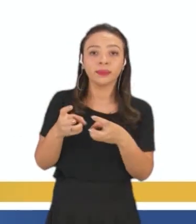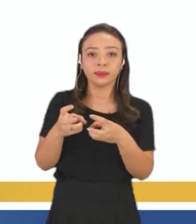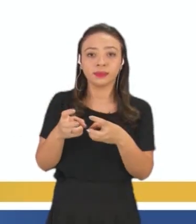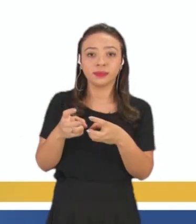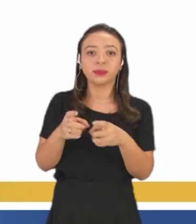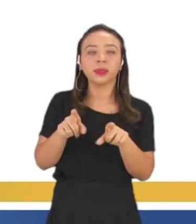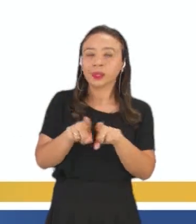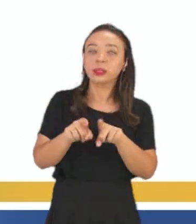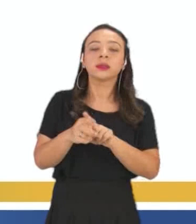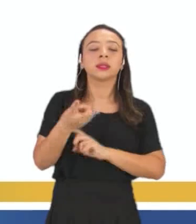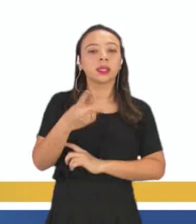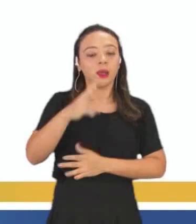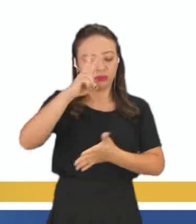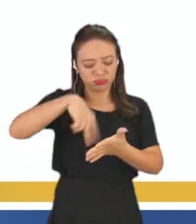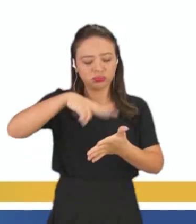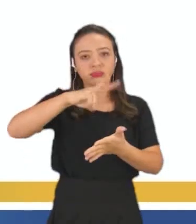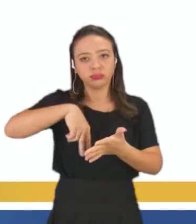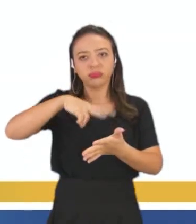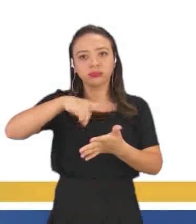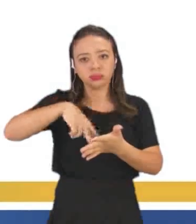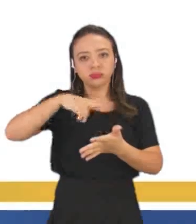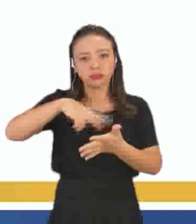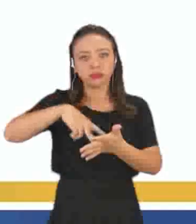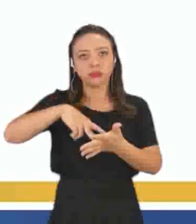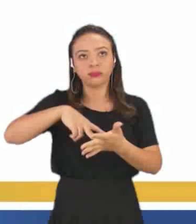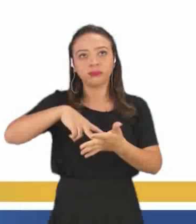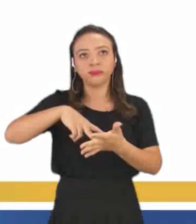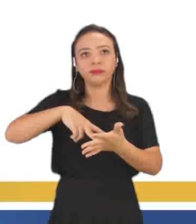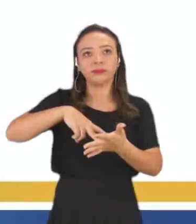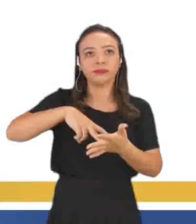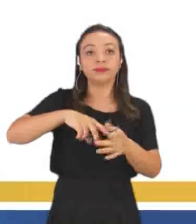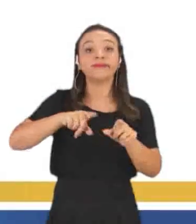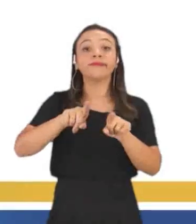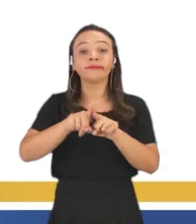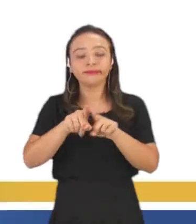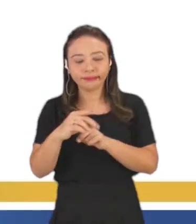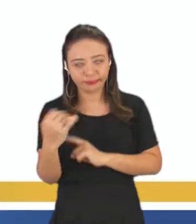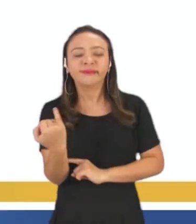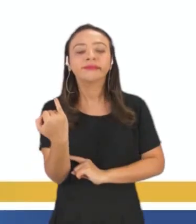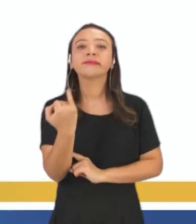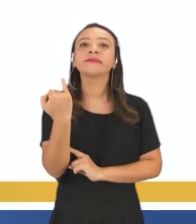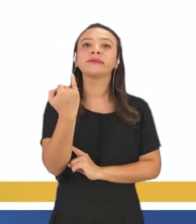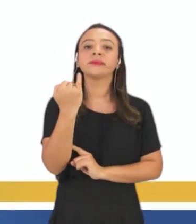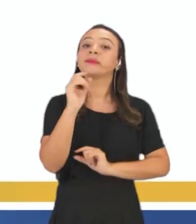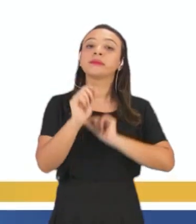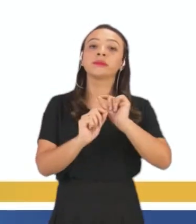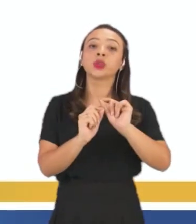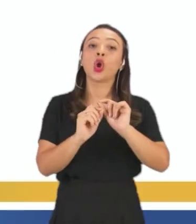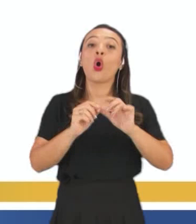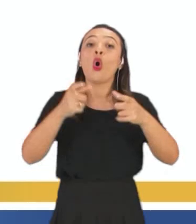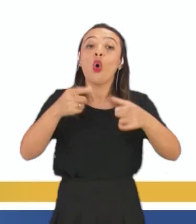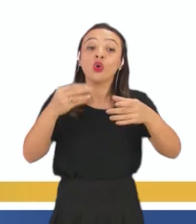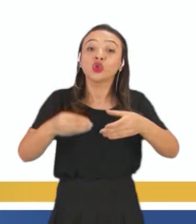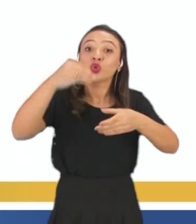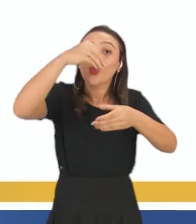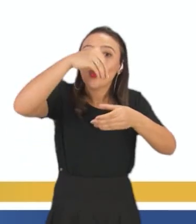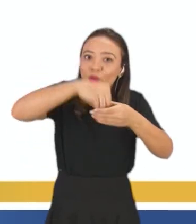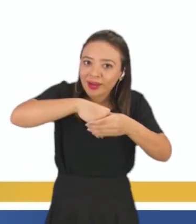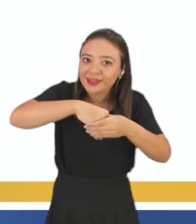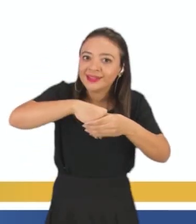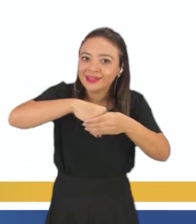sempre estar fazendo essa leitura, ok? Outra coisa muito importante é o recipiente para